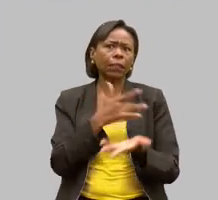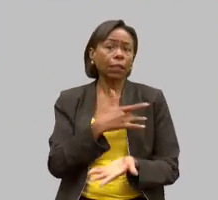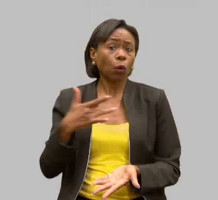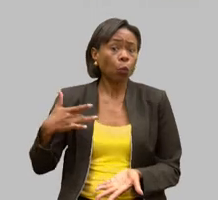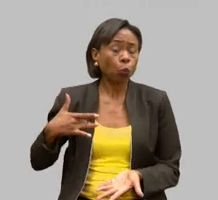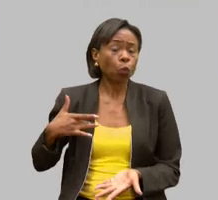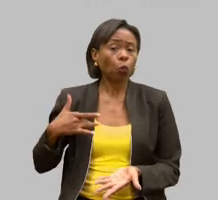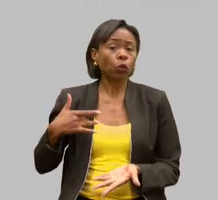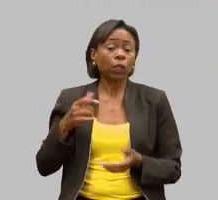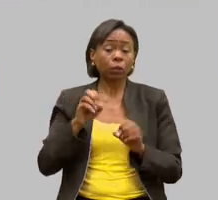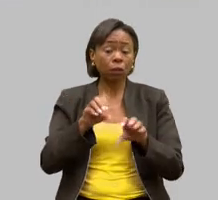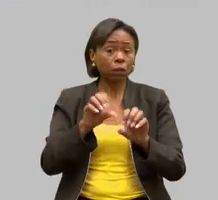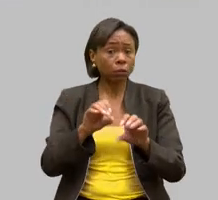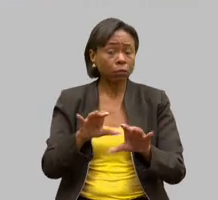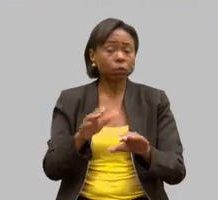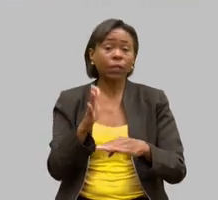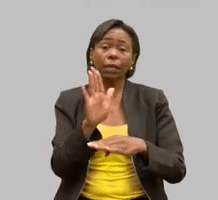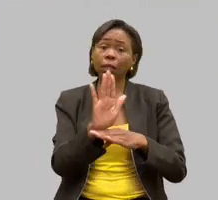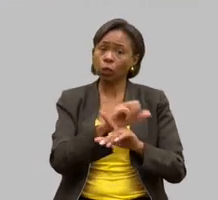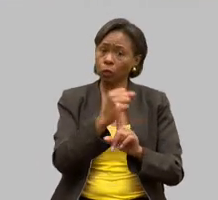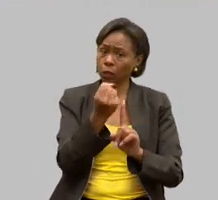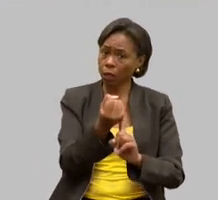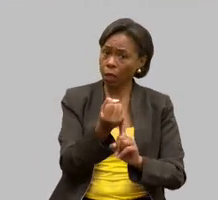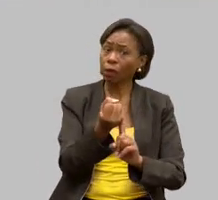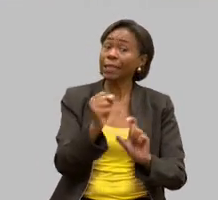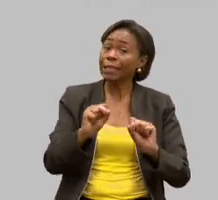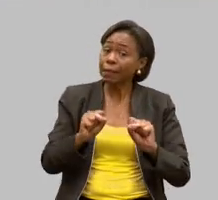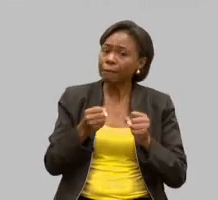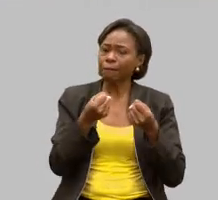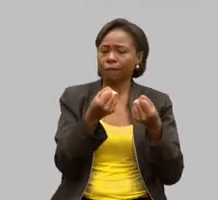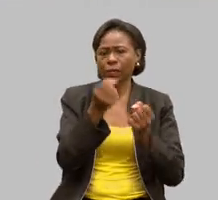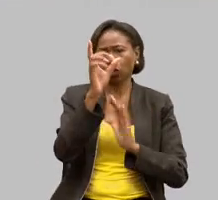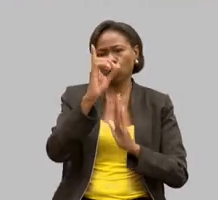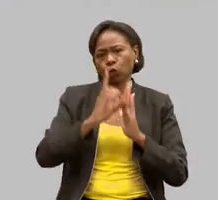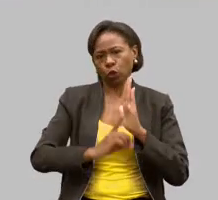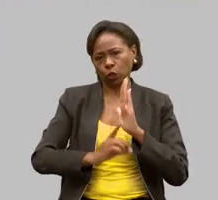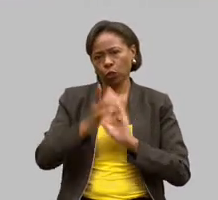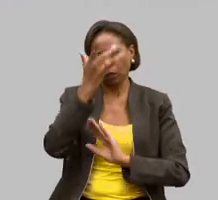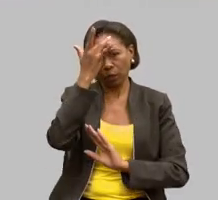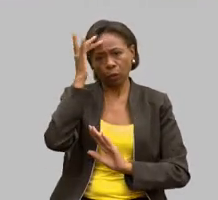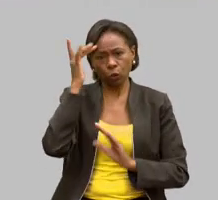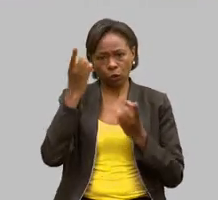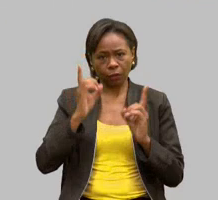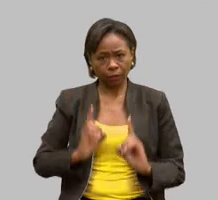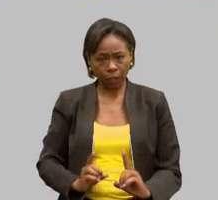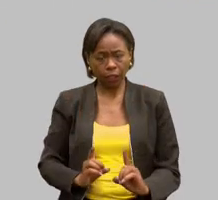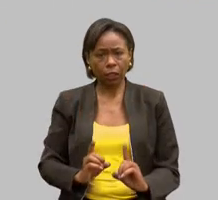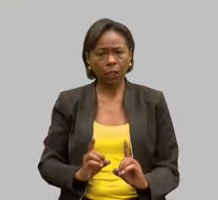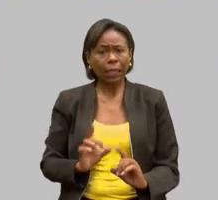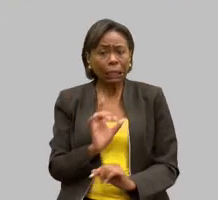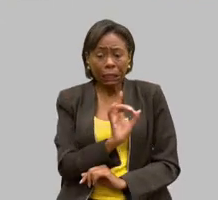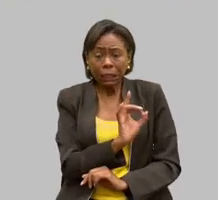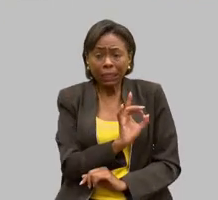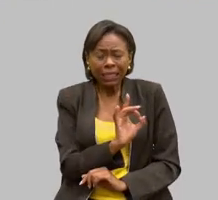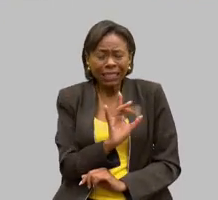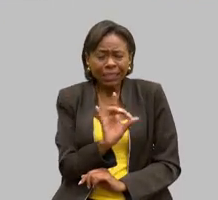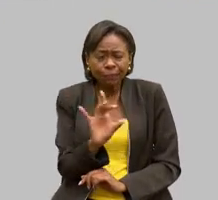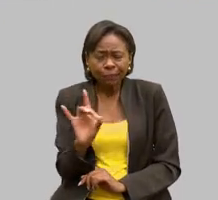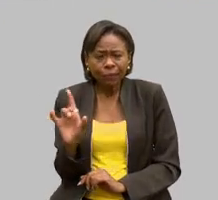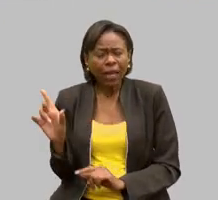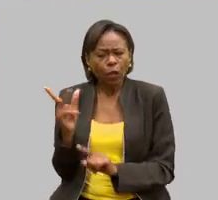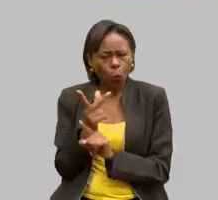assistência social e na defesa dos direitos das pessoas com deficiência. E, por trás de cada conquista, há sempre um